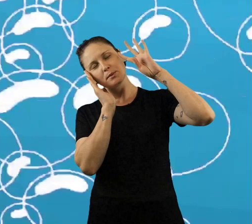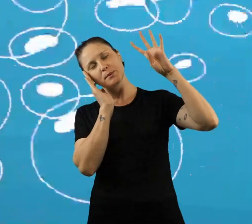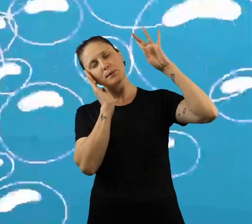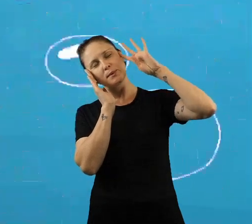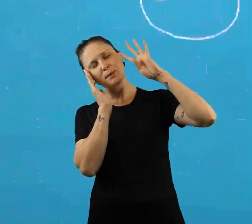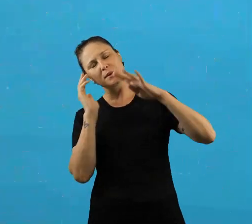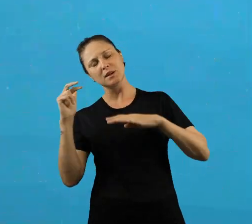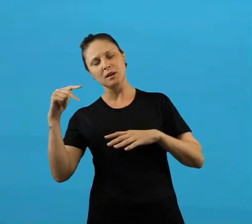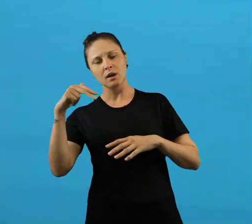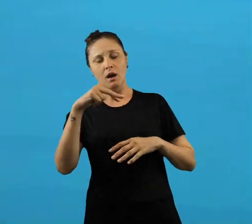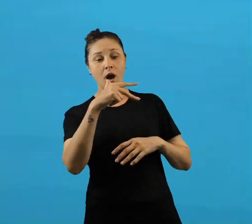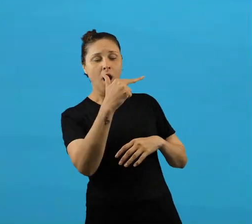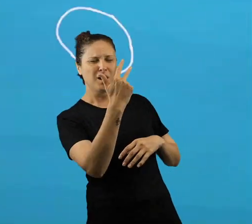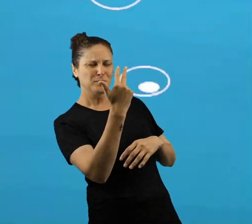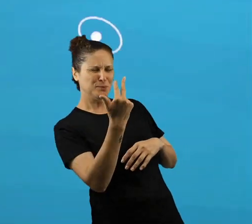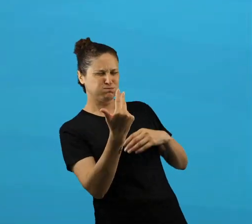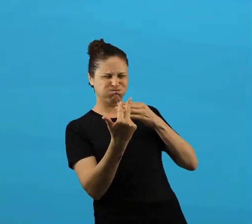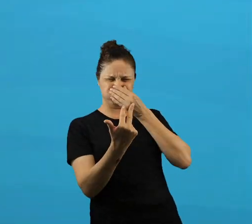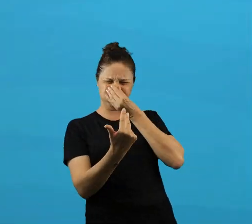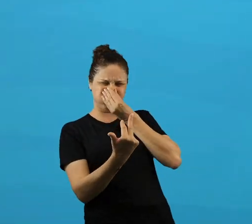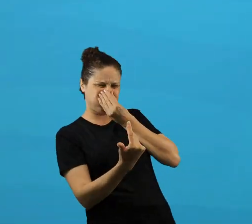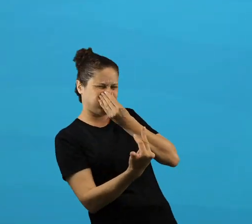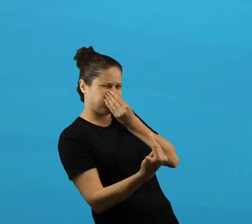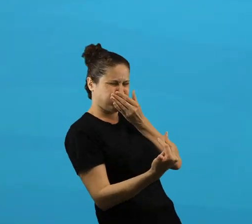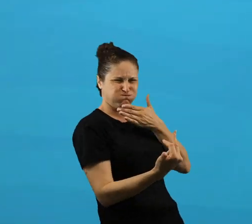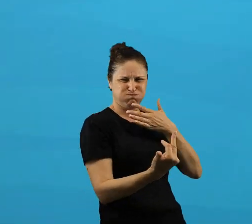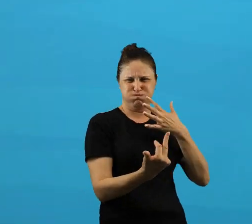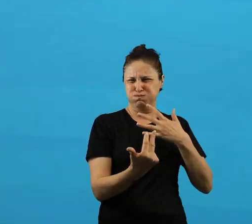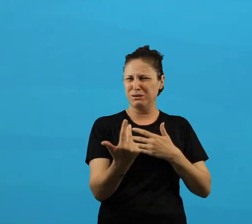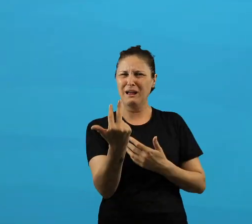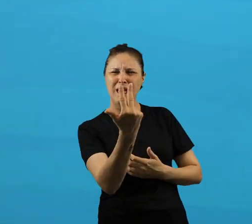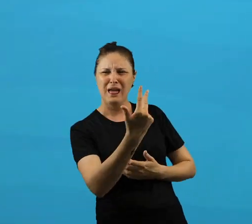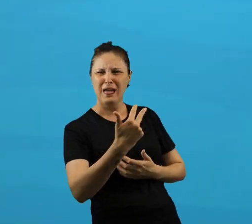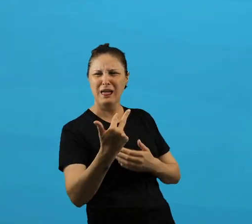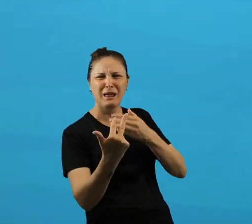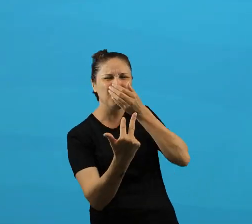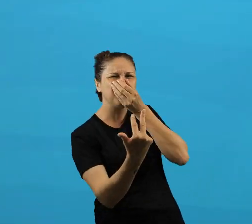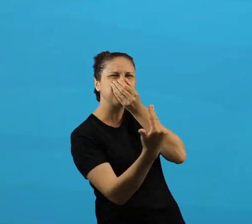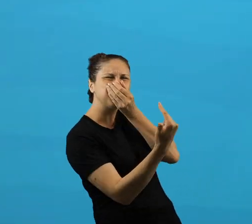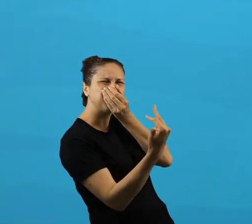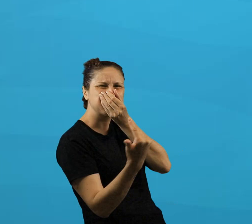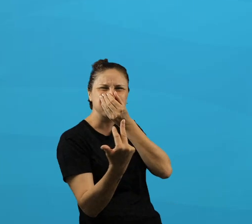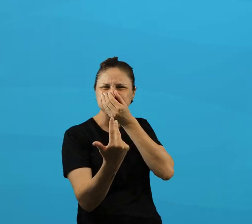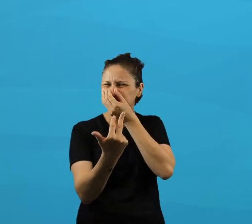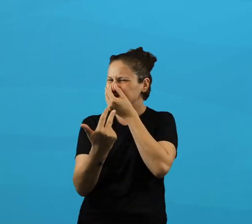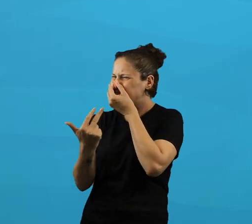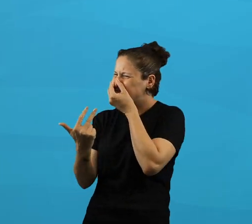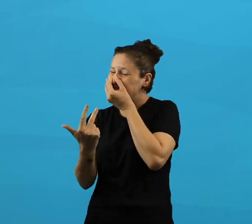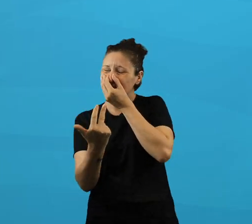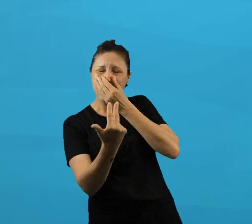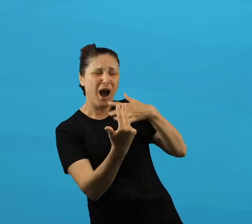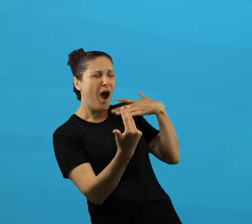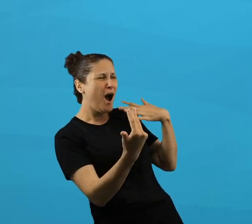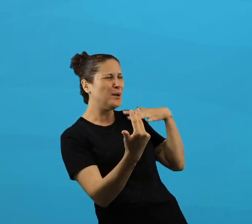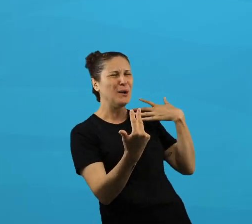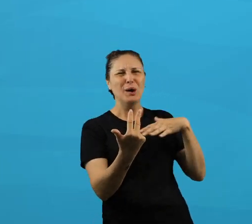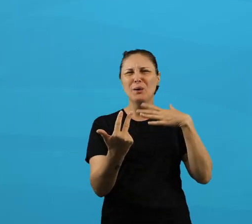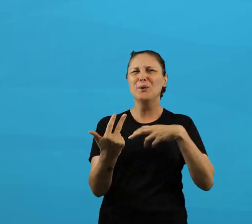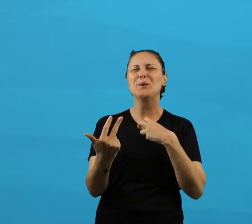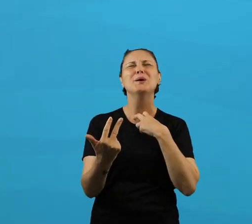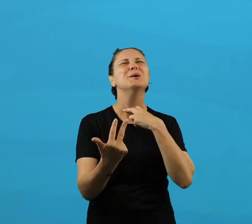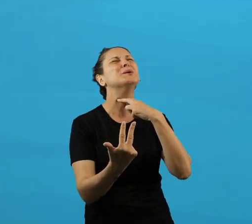Eu sonhei que estava afundando no mar, logo eu que nem sei nadar. Estava prestes a me